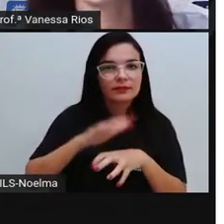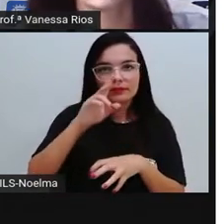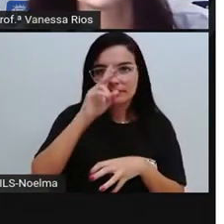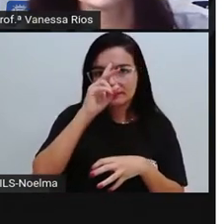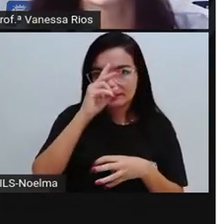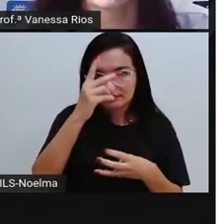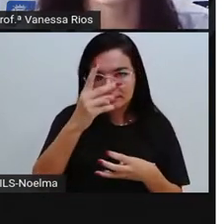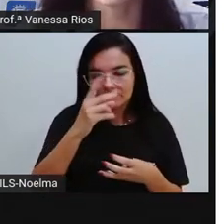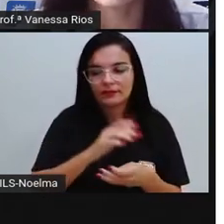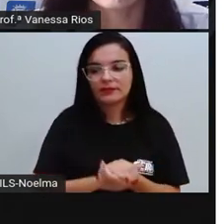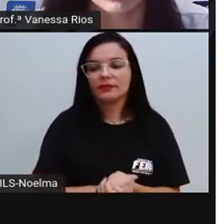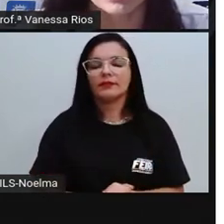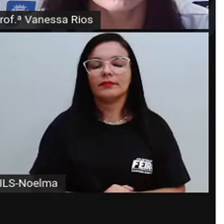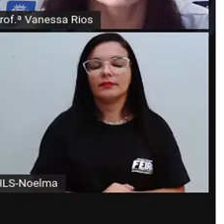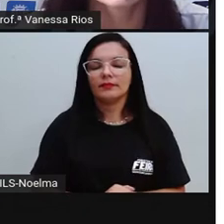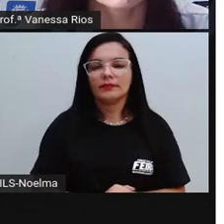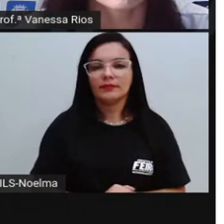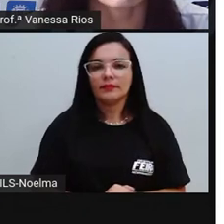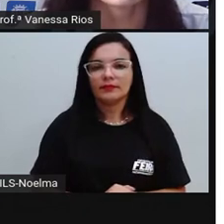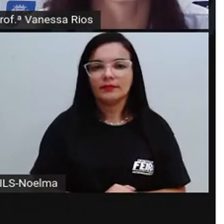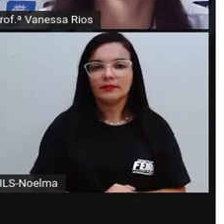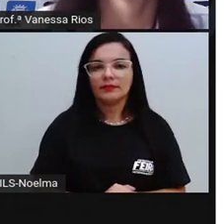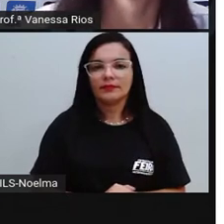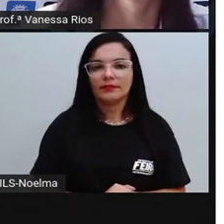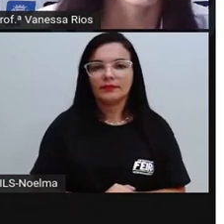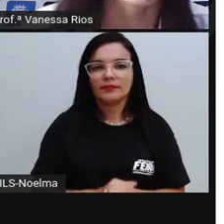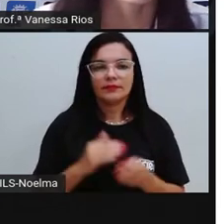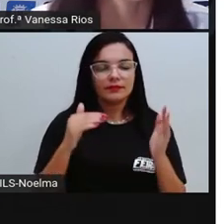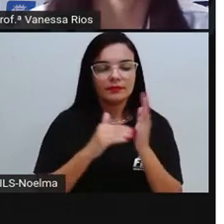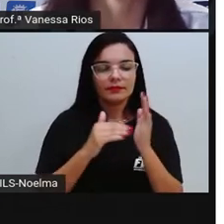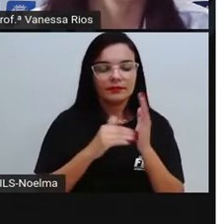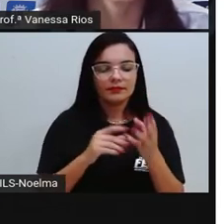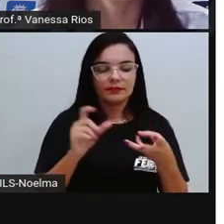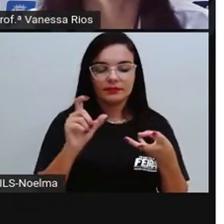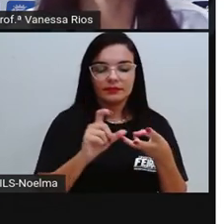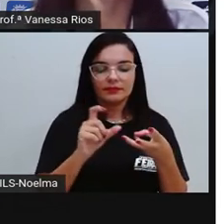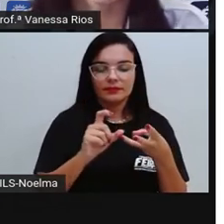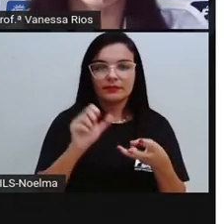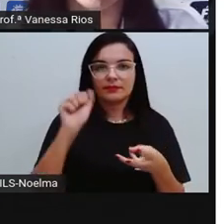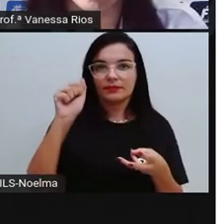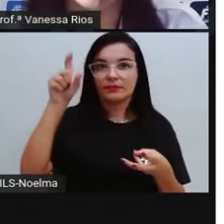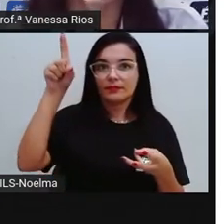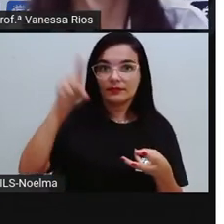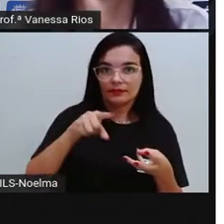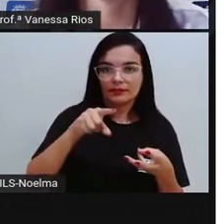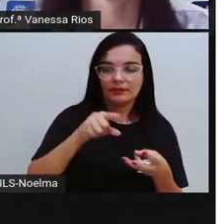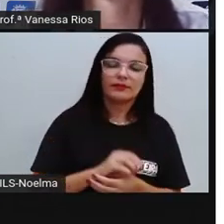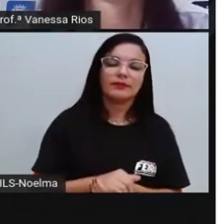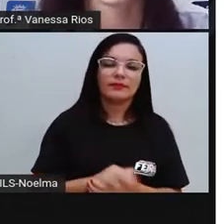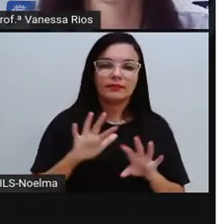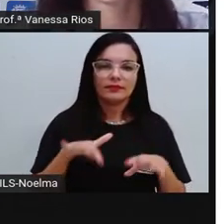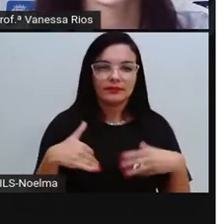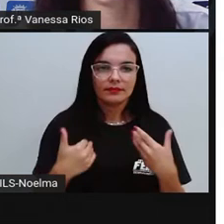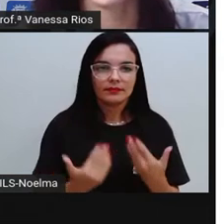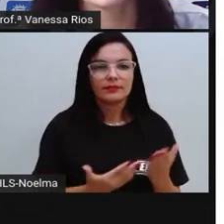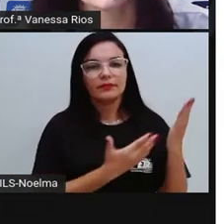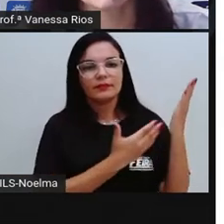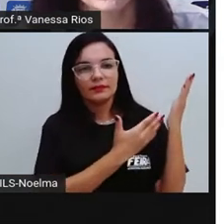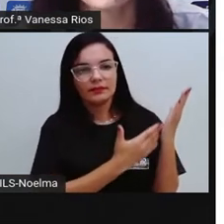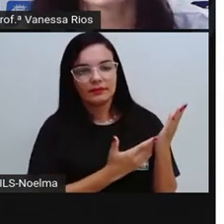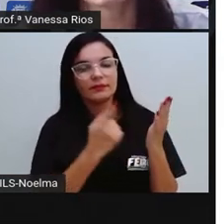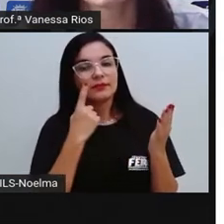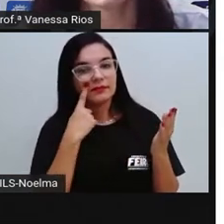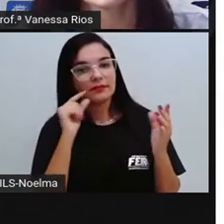identifica aí na última sílaba, ó. Sá-bi-á. E a gente já consegue